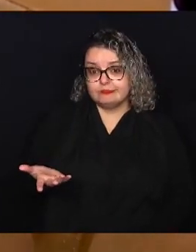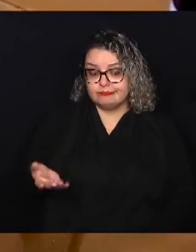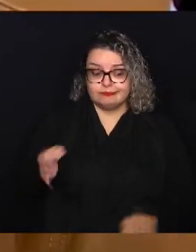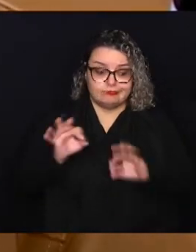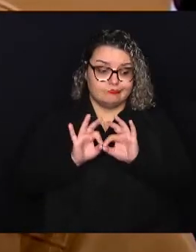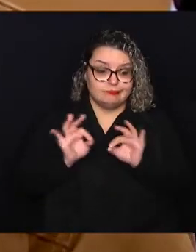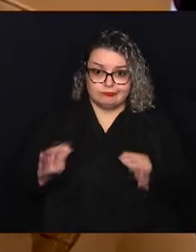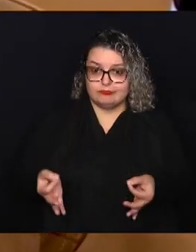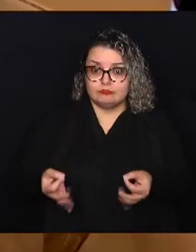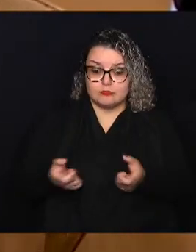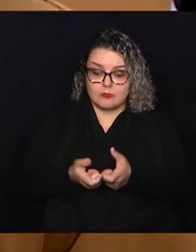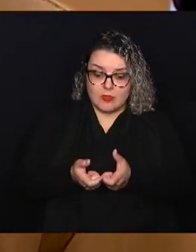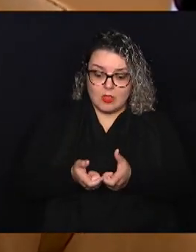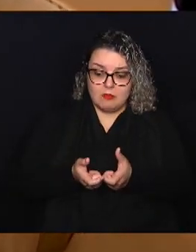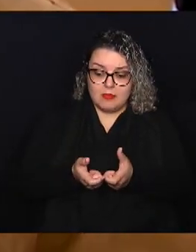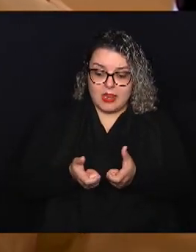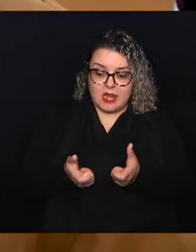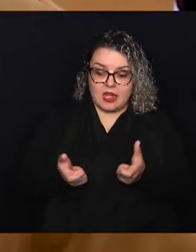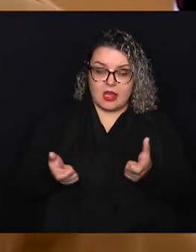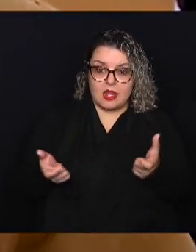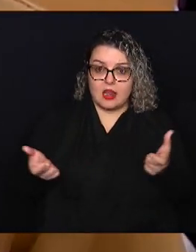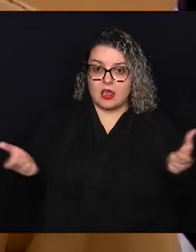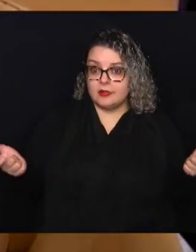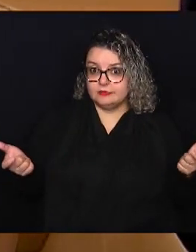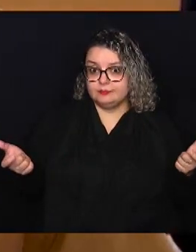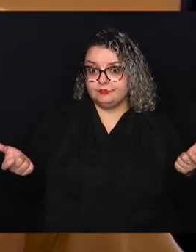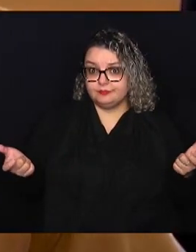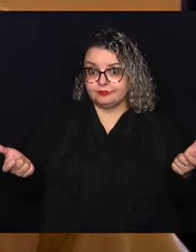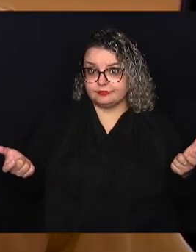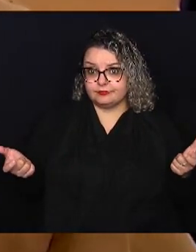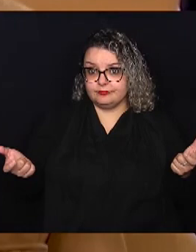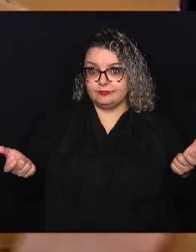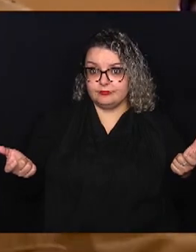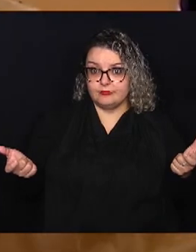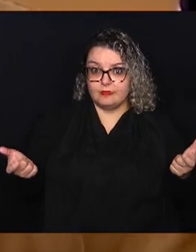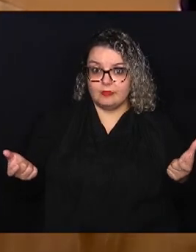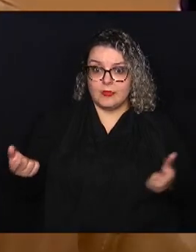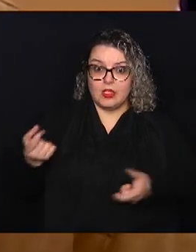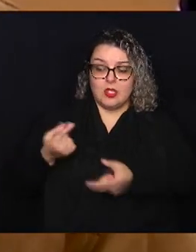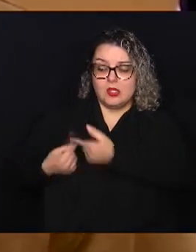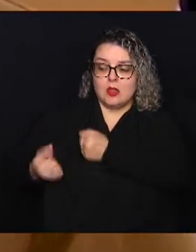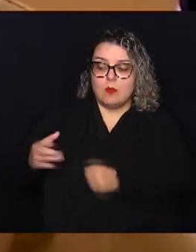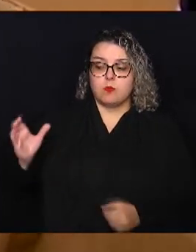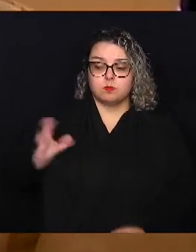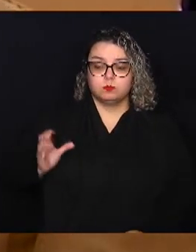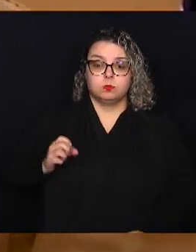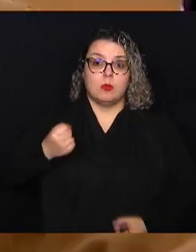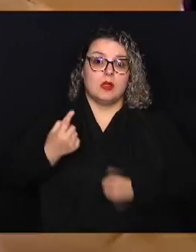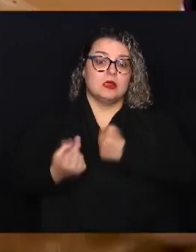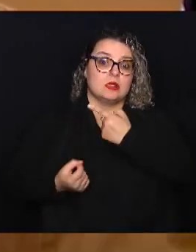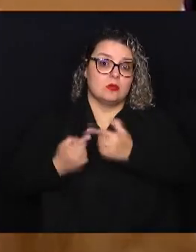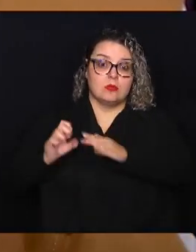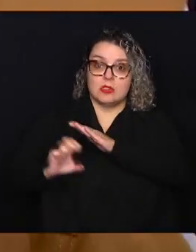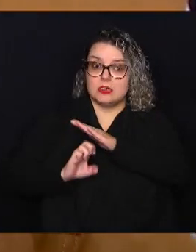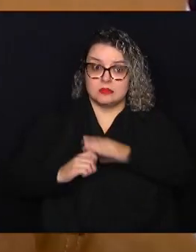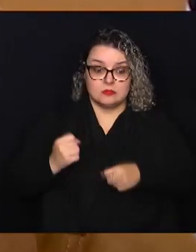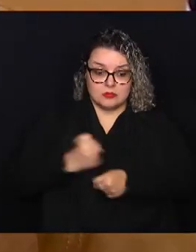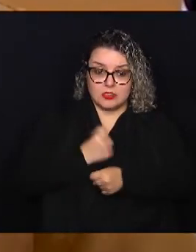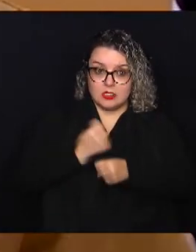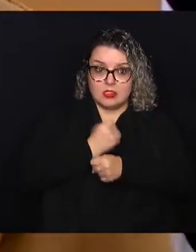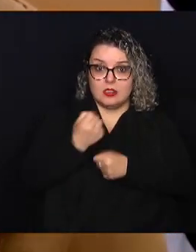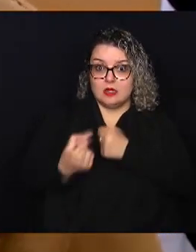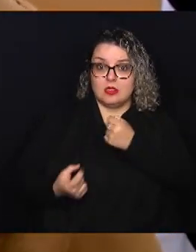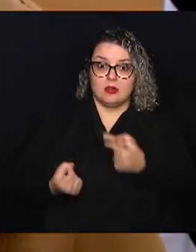expandir, dando lugar e lucro para algumas construtoras, algumas especulação